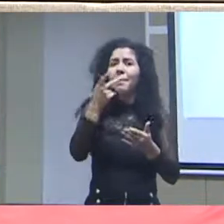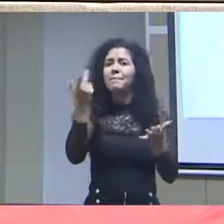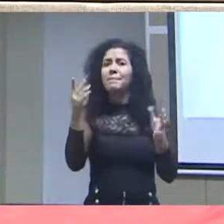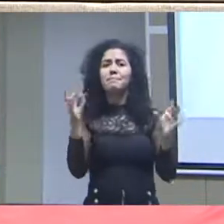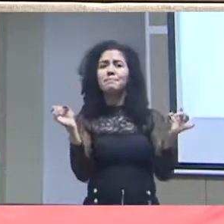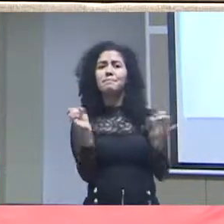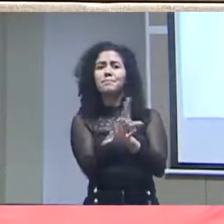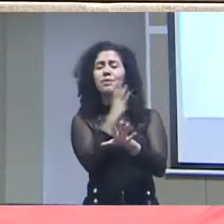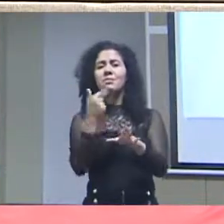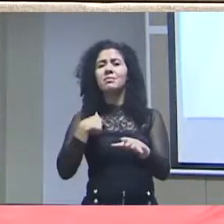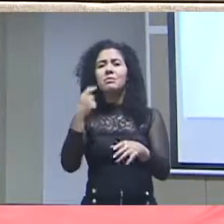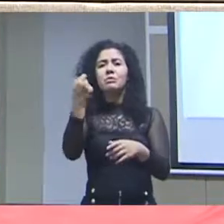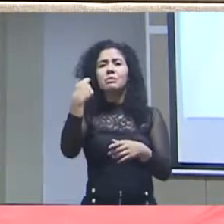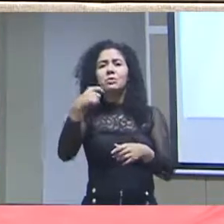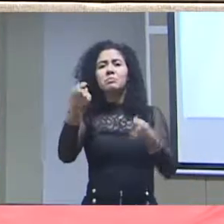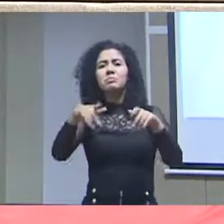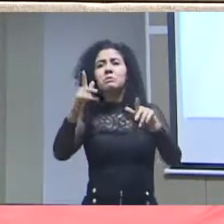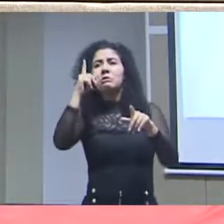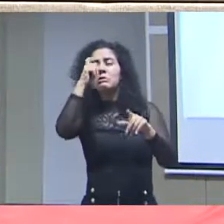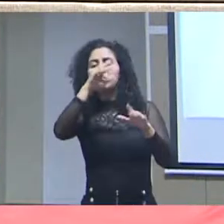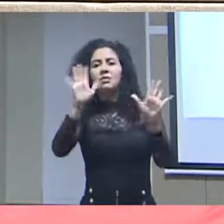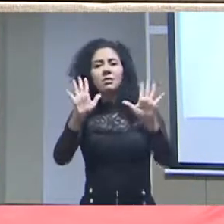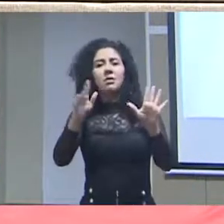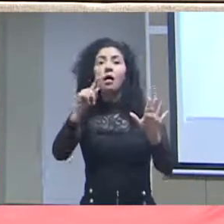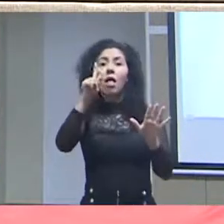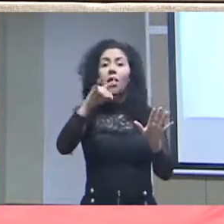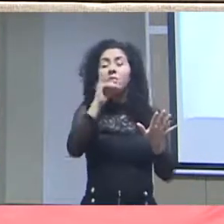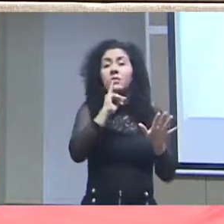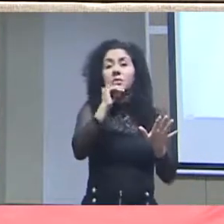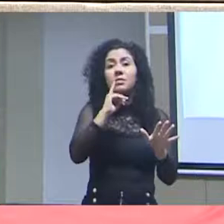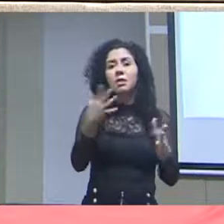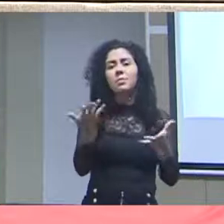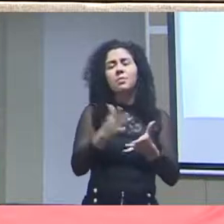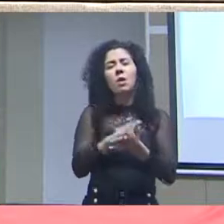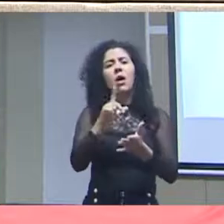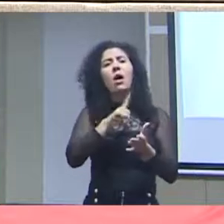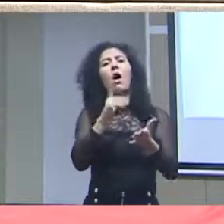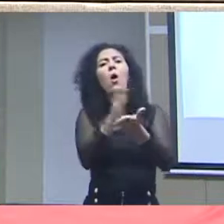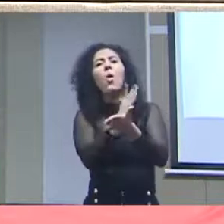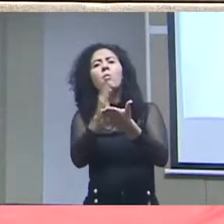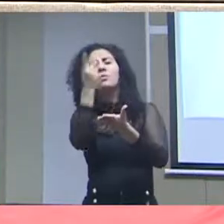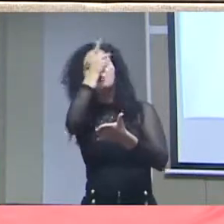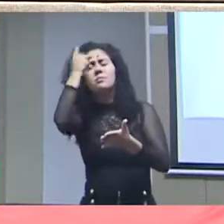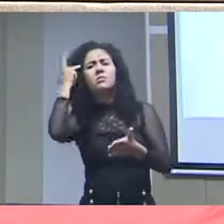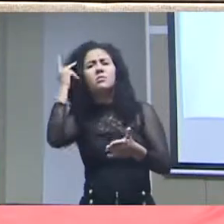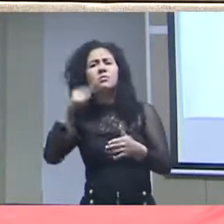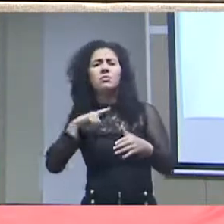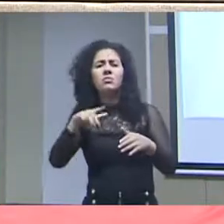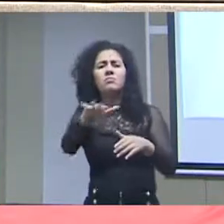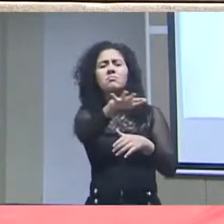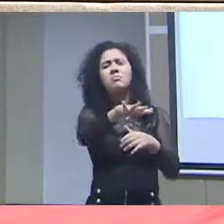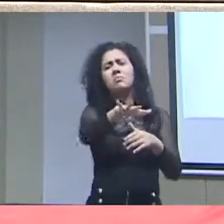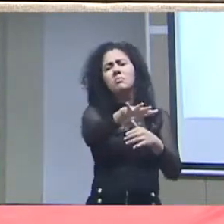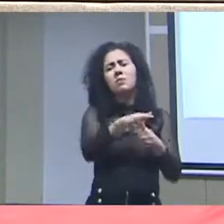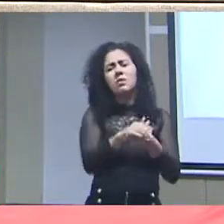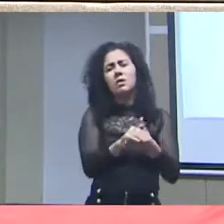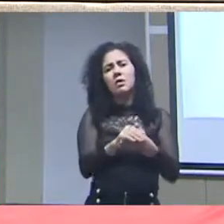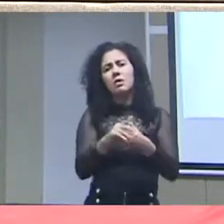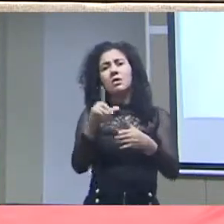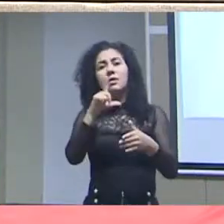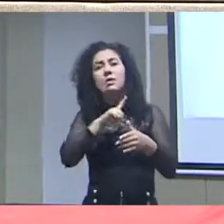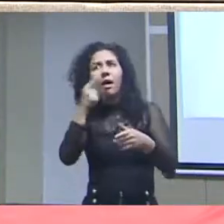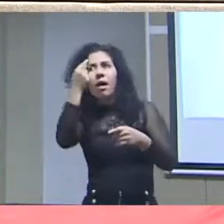prático, que é vivo nos dados abertos. Esse é um exemplo do quão pessoas, principalmente minorias, que têm